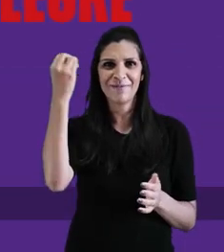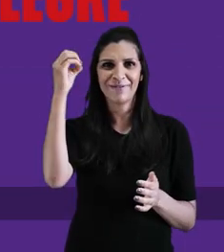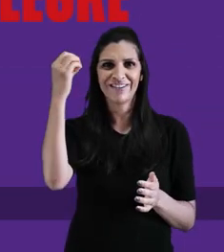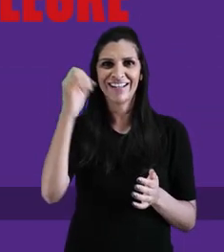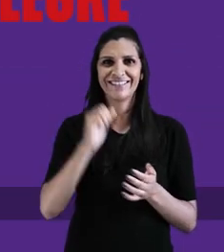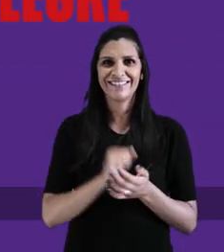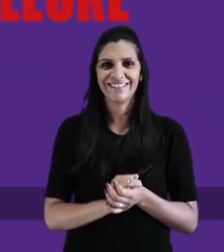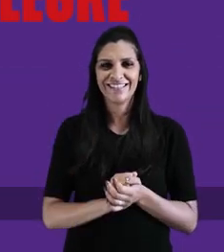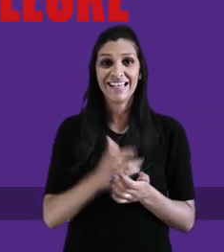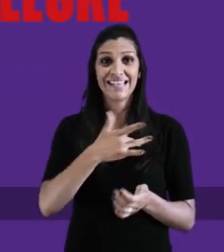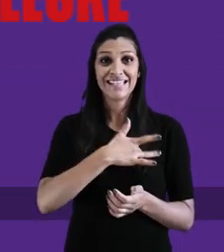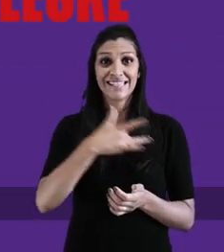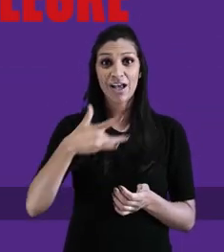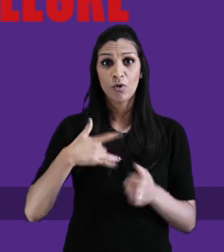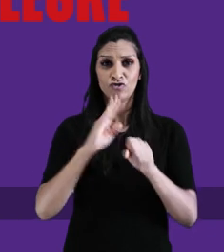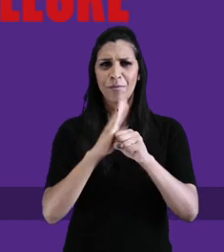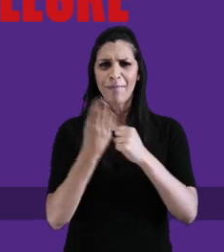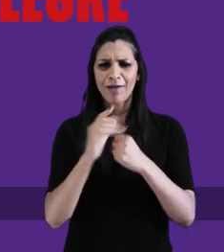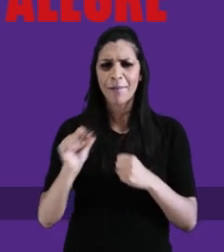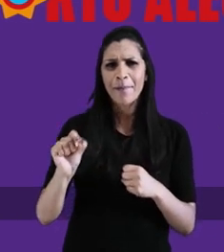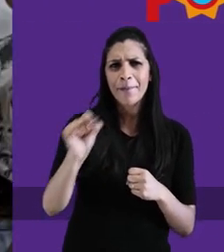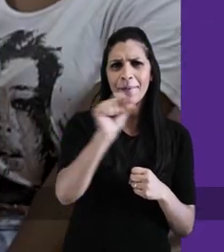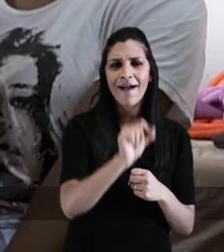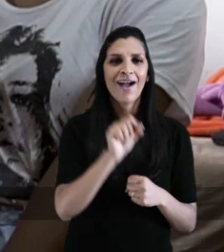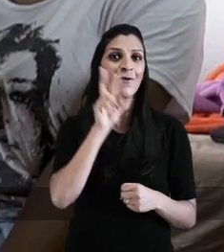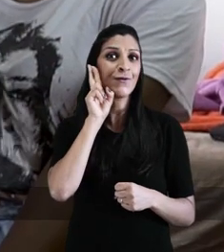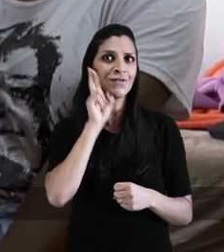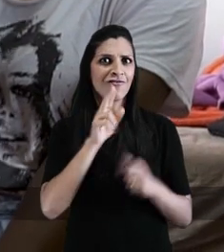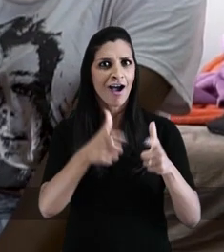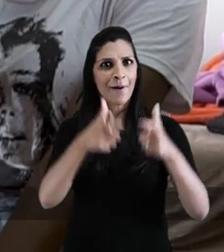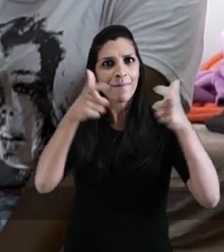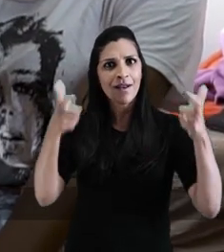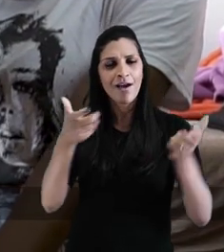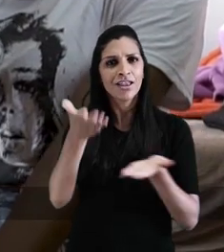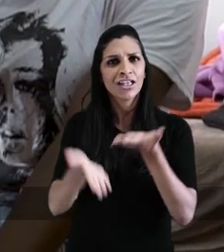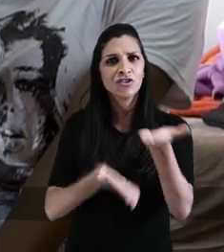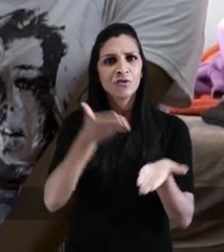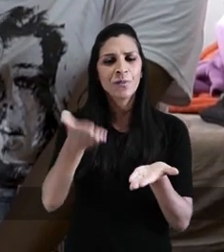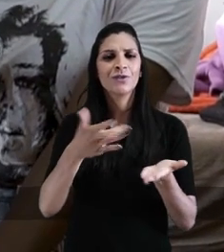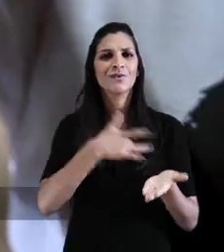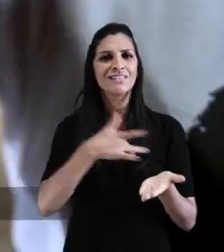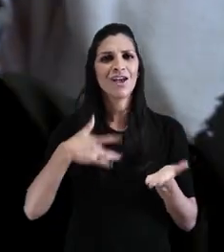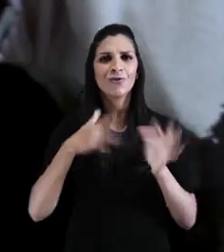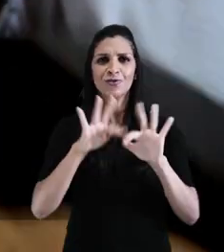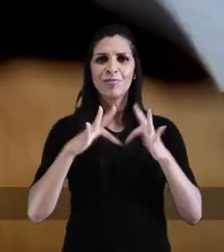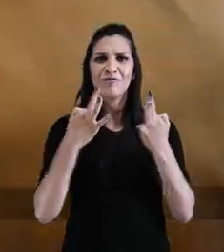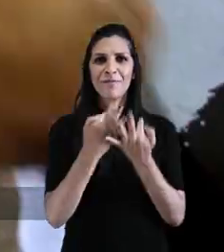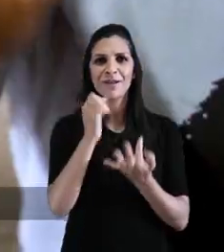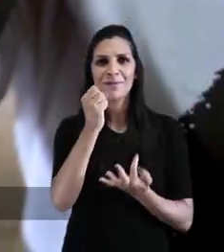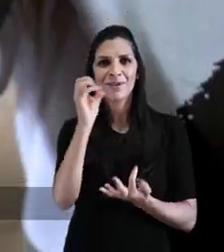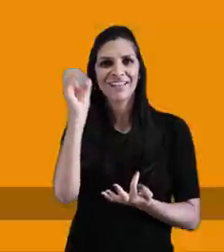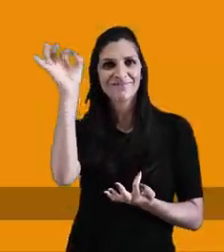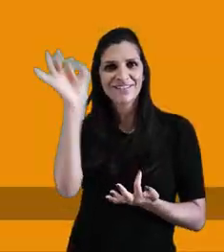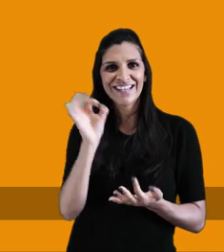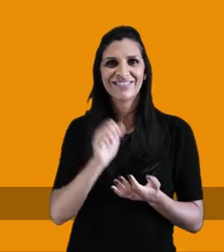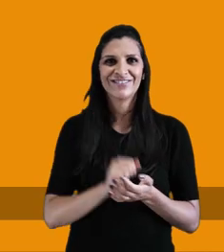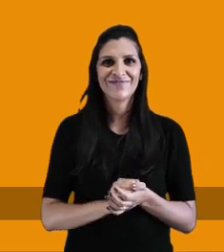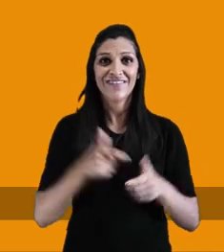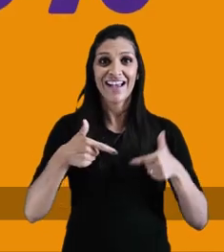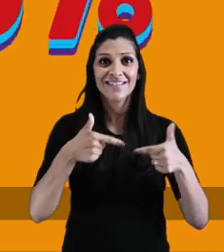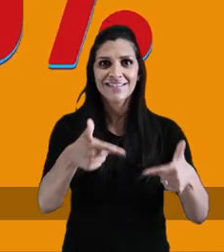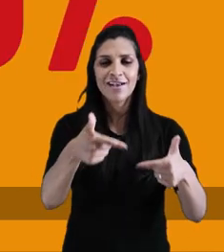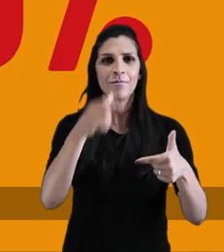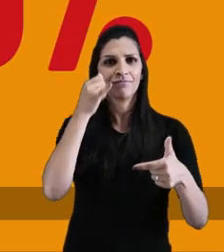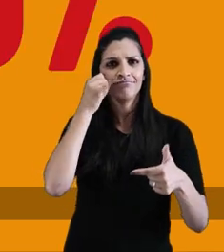Manuela tem propostas novas para uma nova Porto Alegre. Com saúde bairro a bairro, Manuela e Rosseto vão ampliar a cobertura do